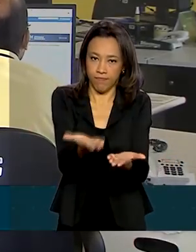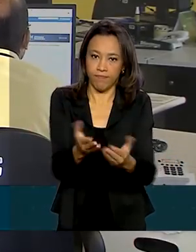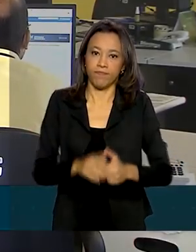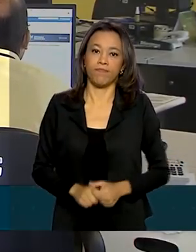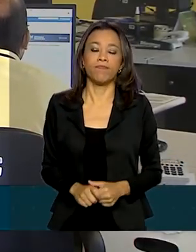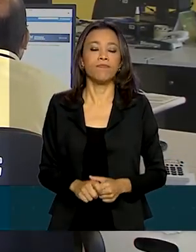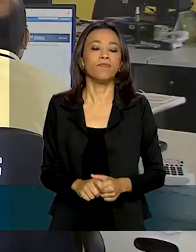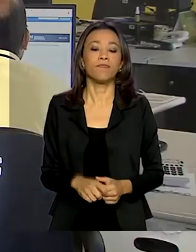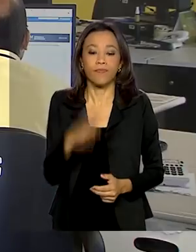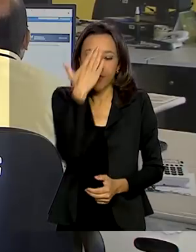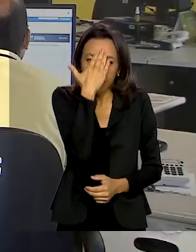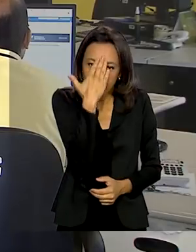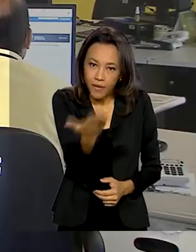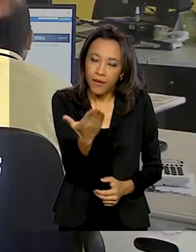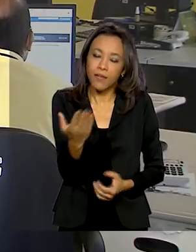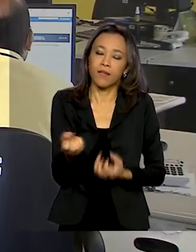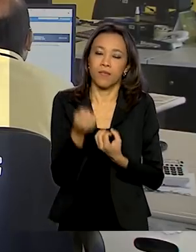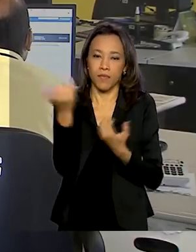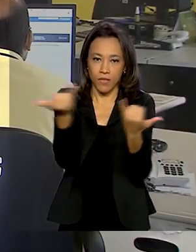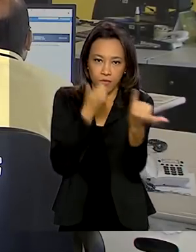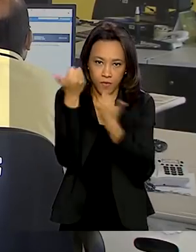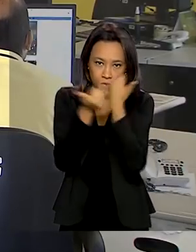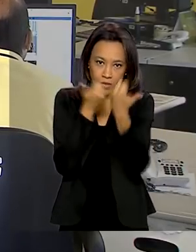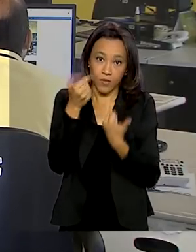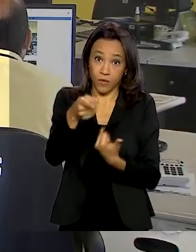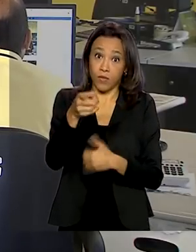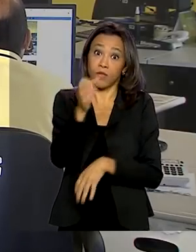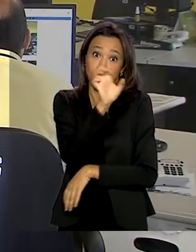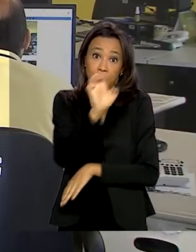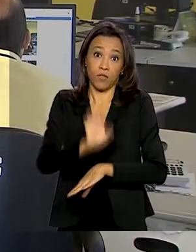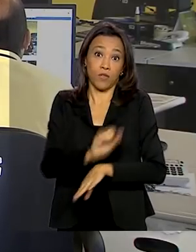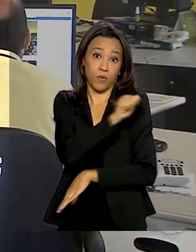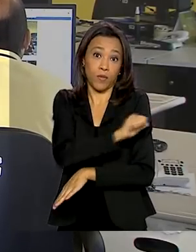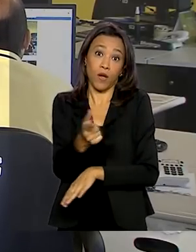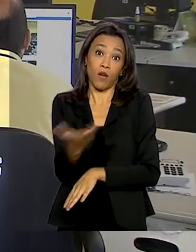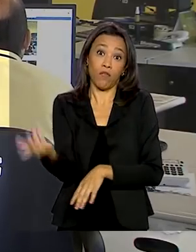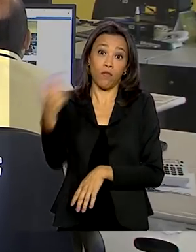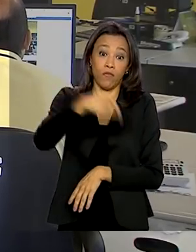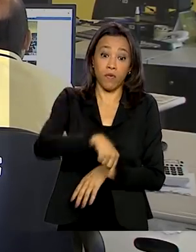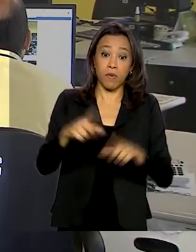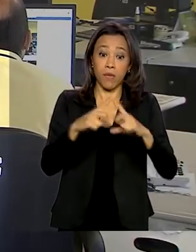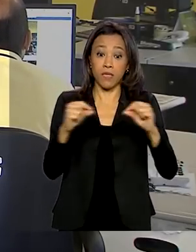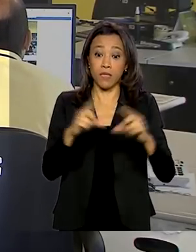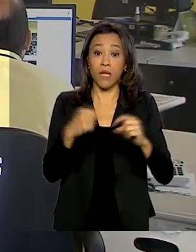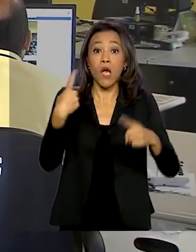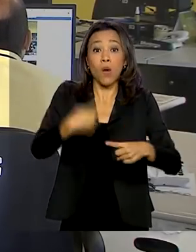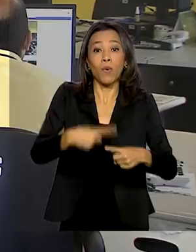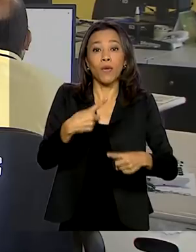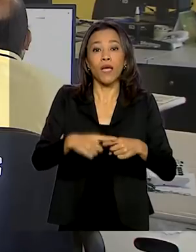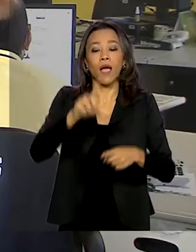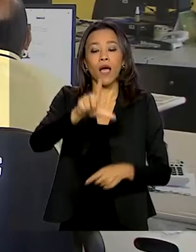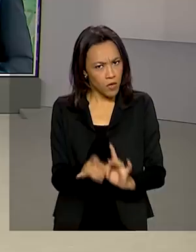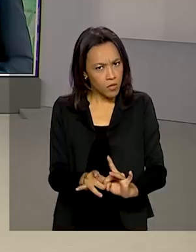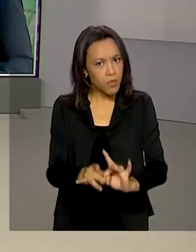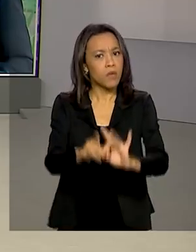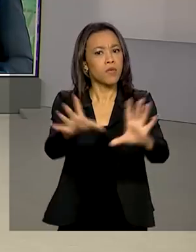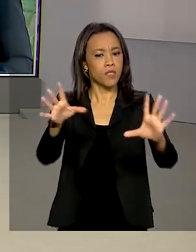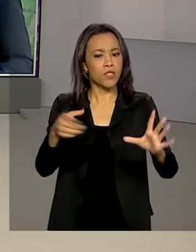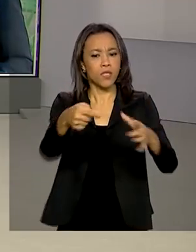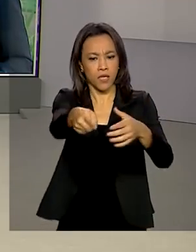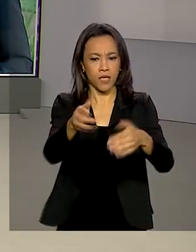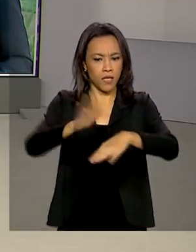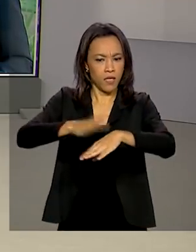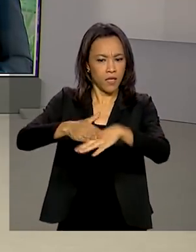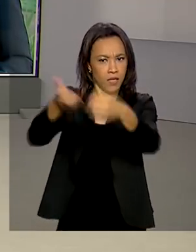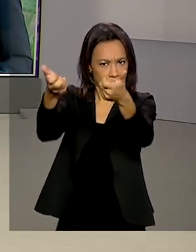Do Rio de Janeiro, gente segue agora para Brasília, porque as casas lotéricas de todo o país estão autorizadas a funcionar. Glauco de Queiraus, conta pra